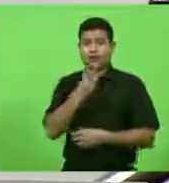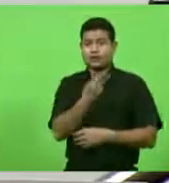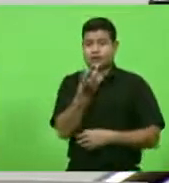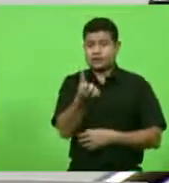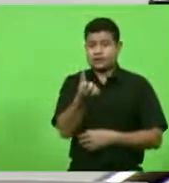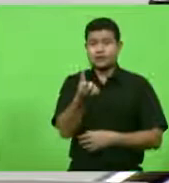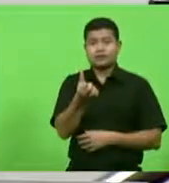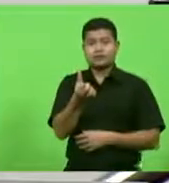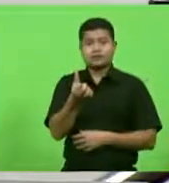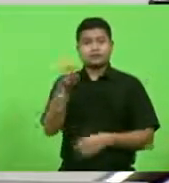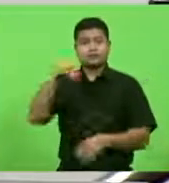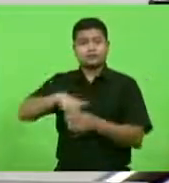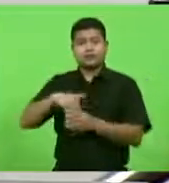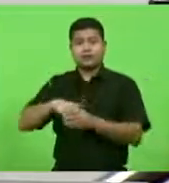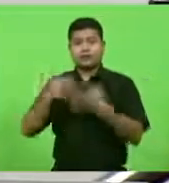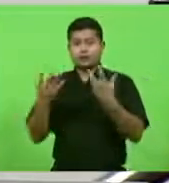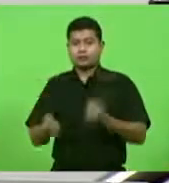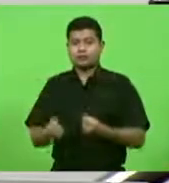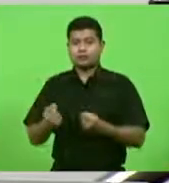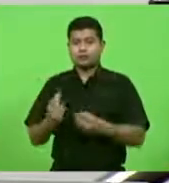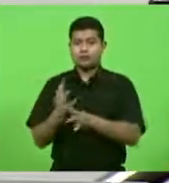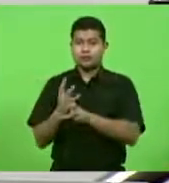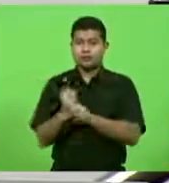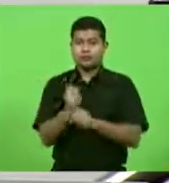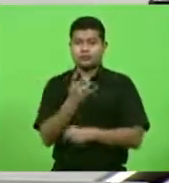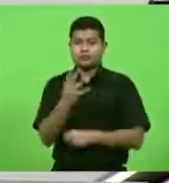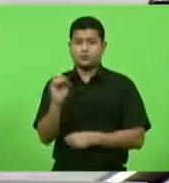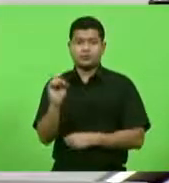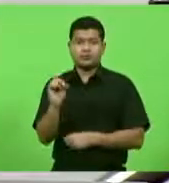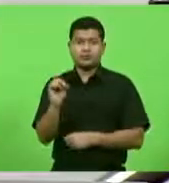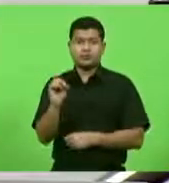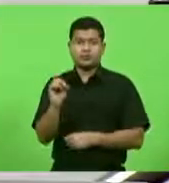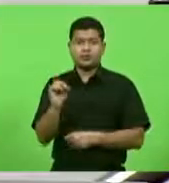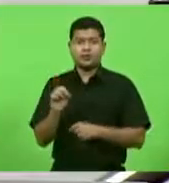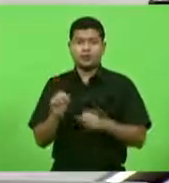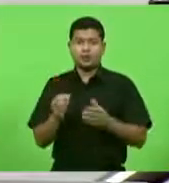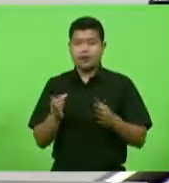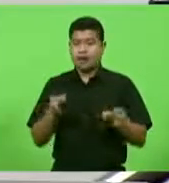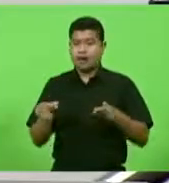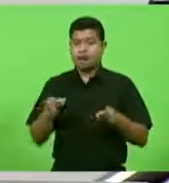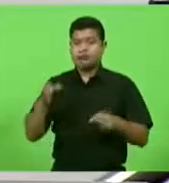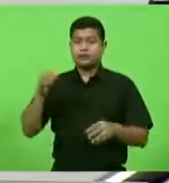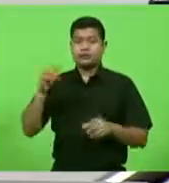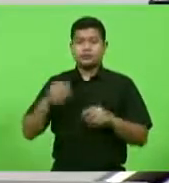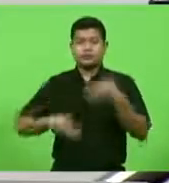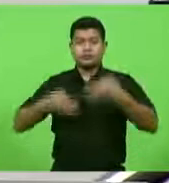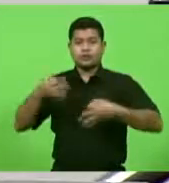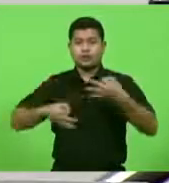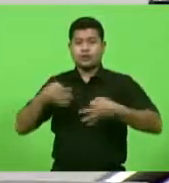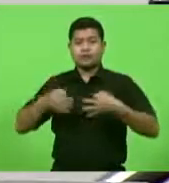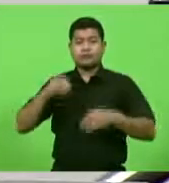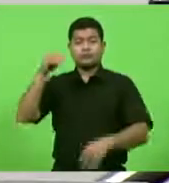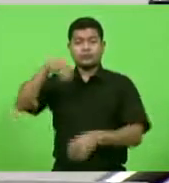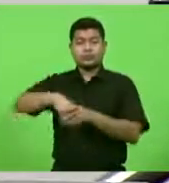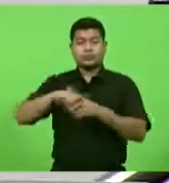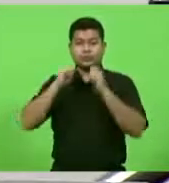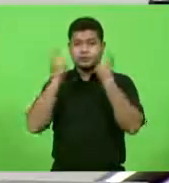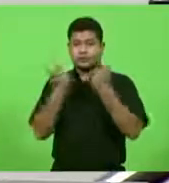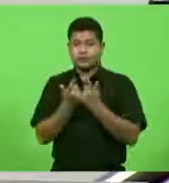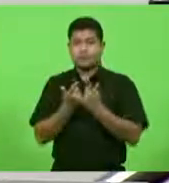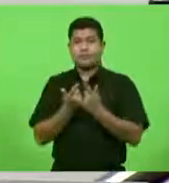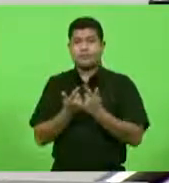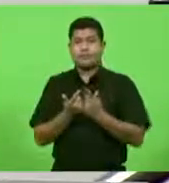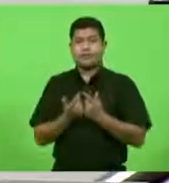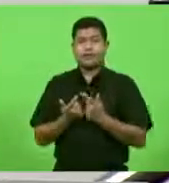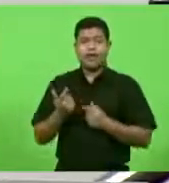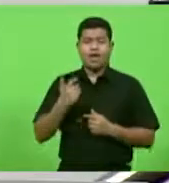favoráveis dos 40 possíveis na fase de julgamento interna pelos nossos deputados eu não